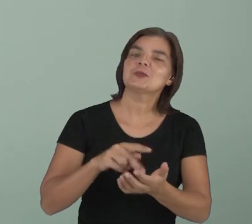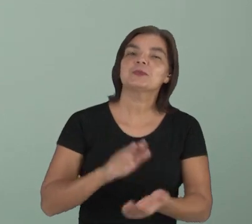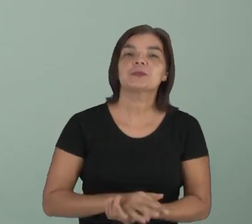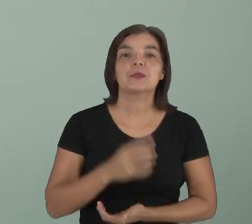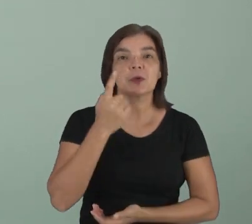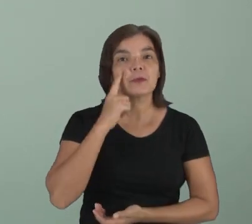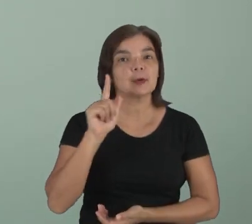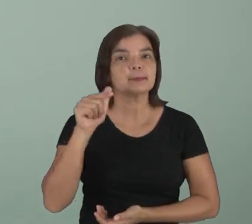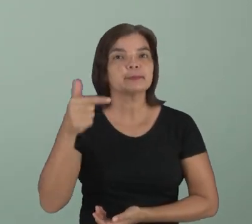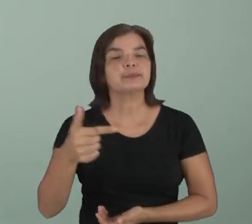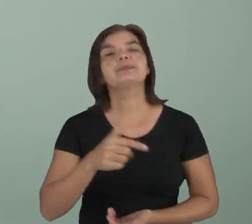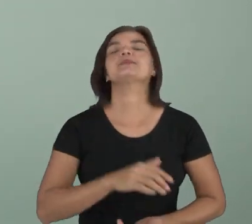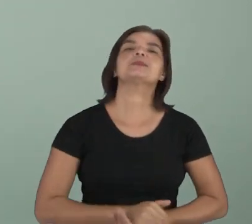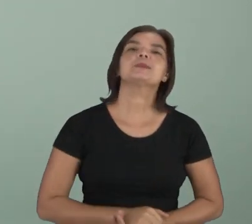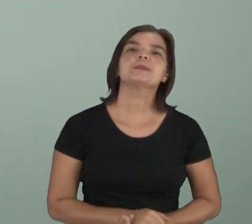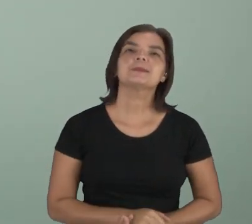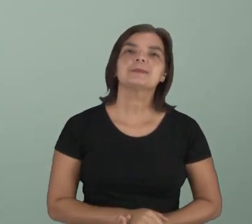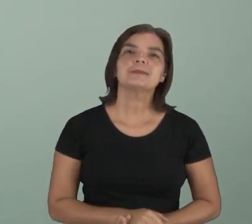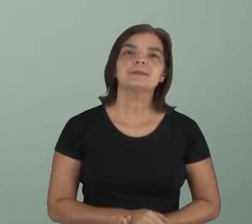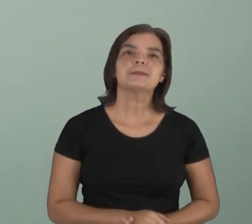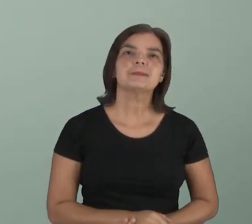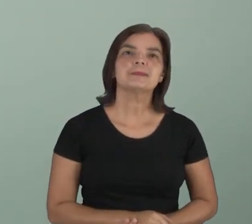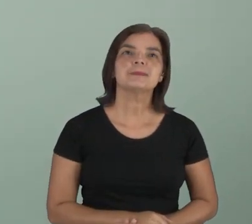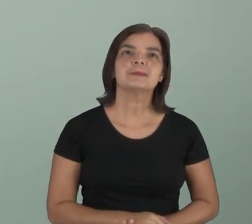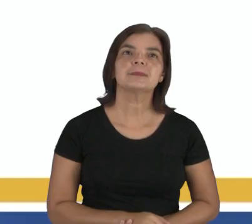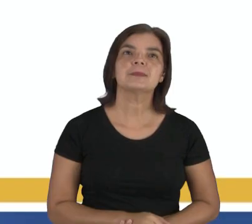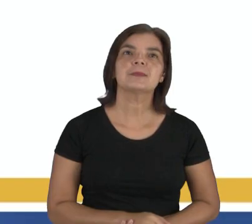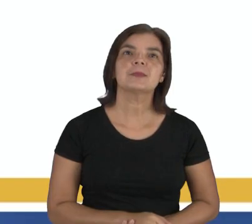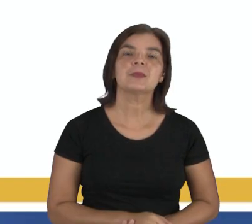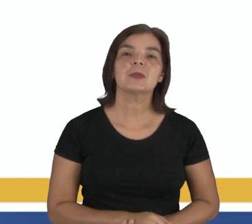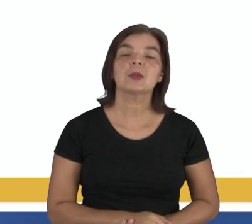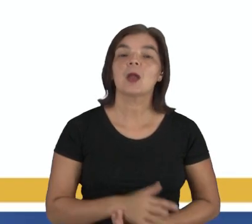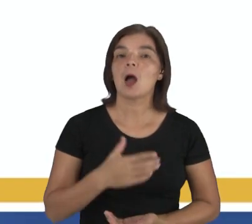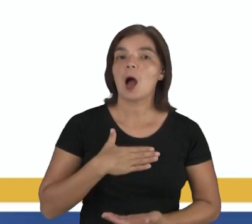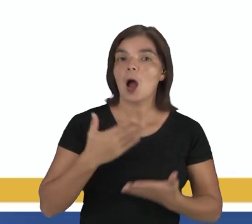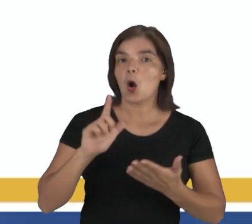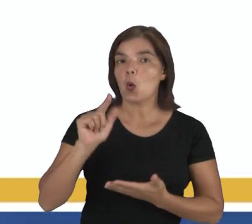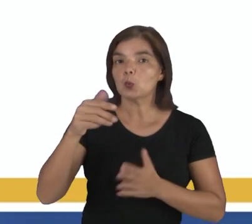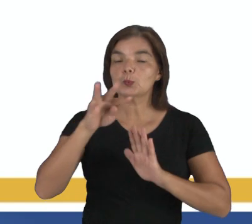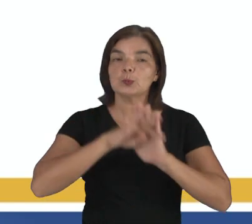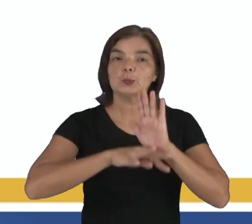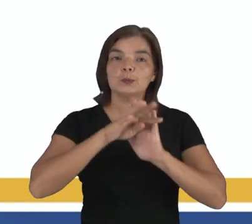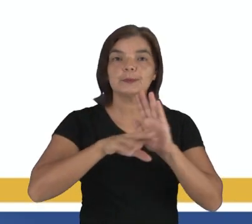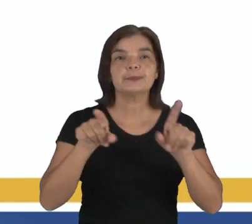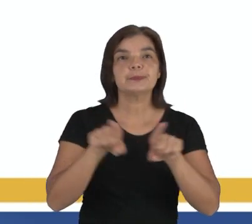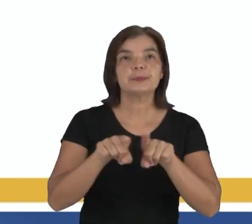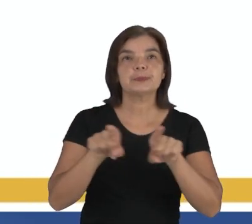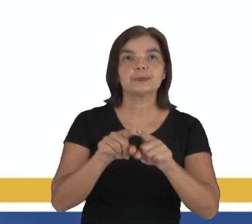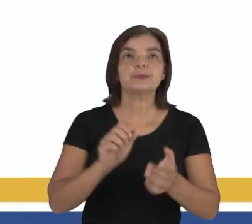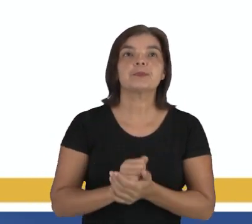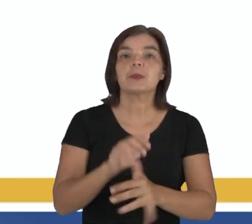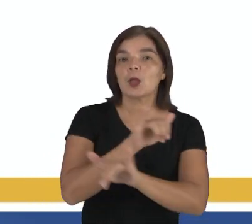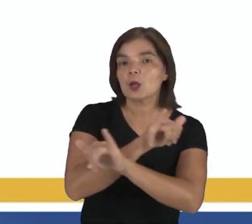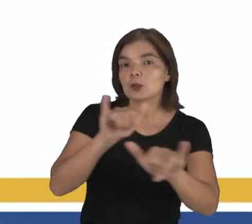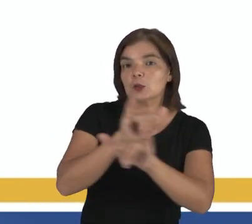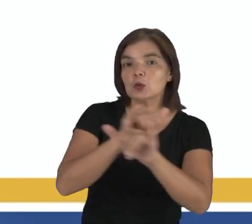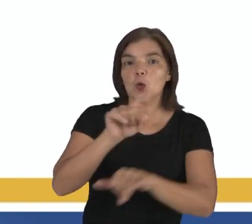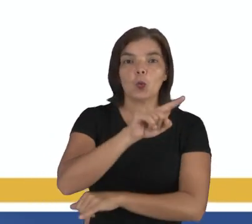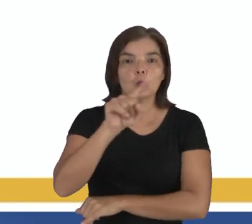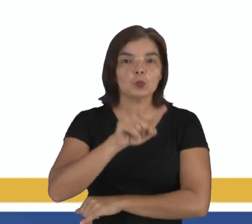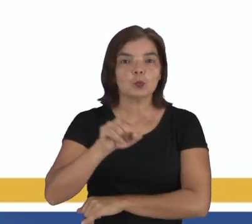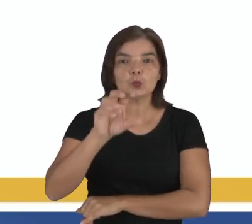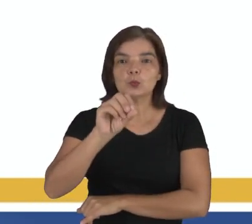Agora vamos passar mais adiante. Nós temos um outro texto também. Anúncio do